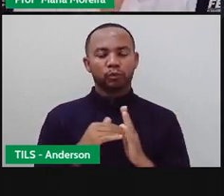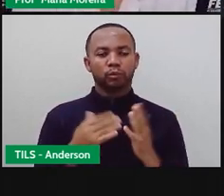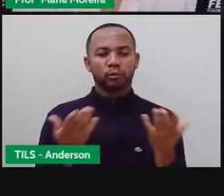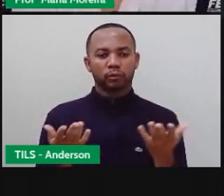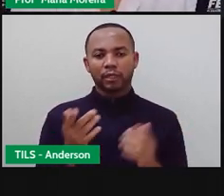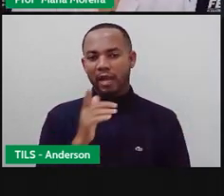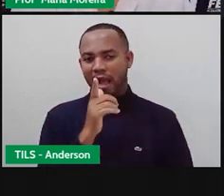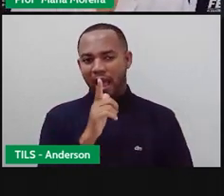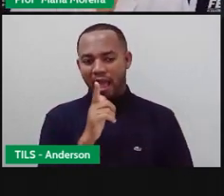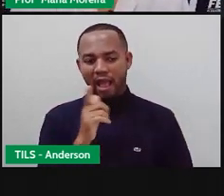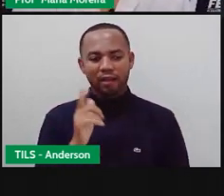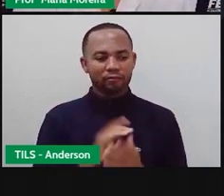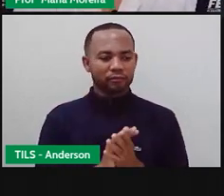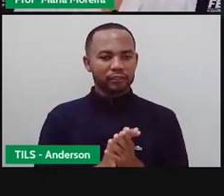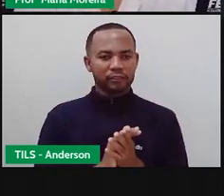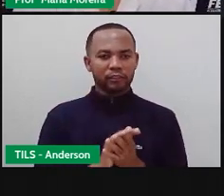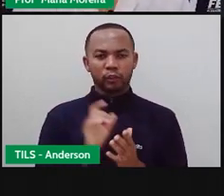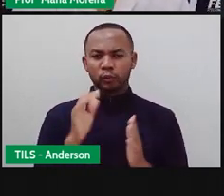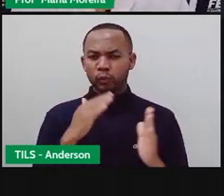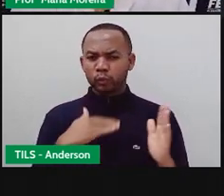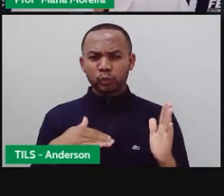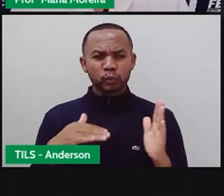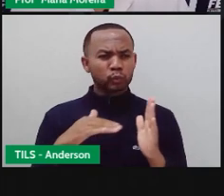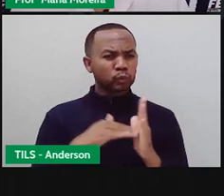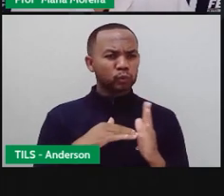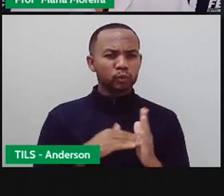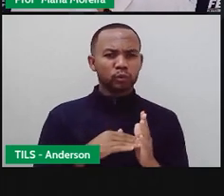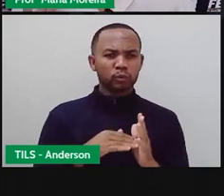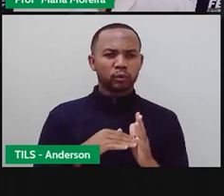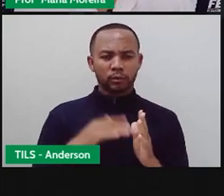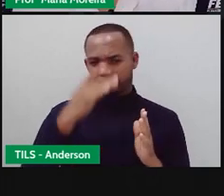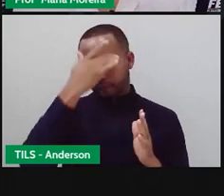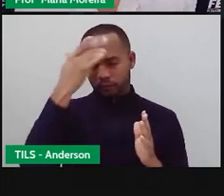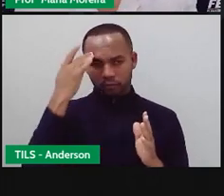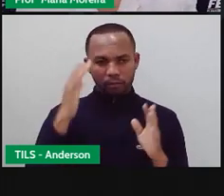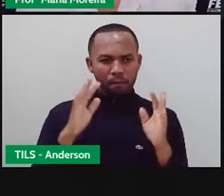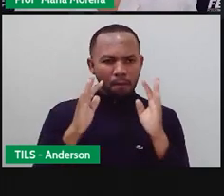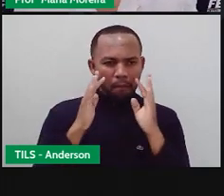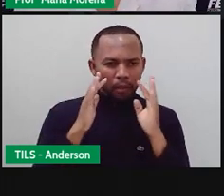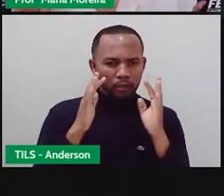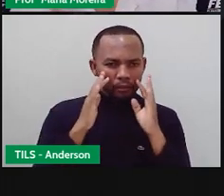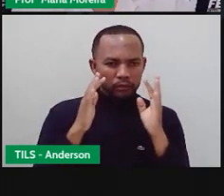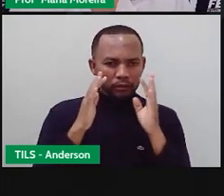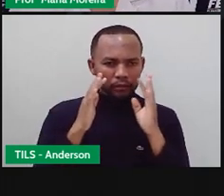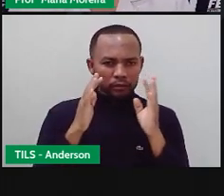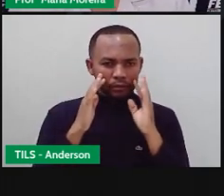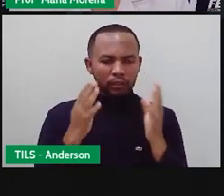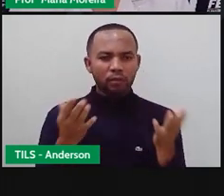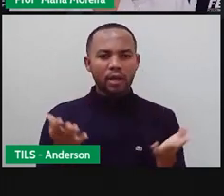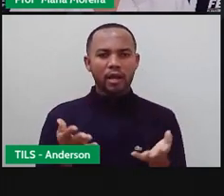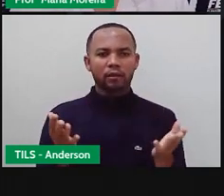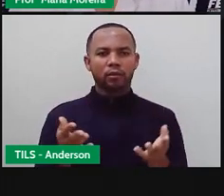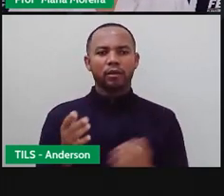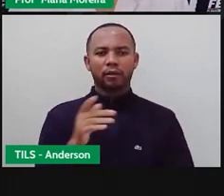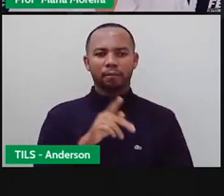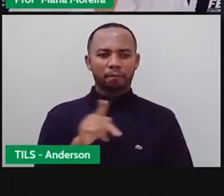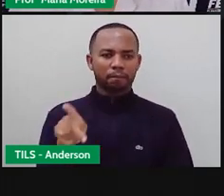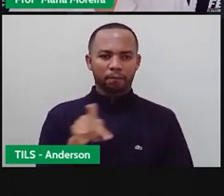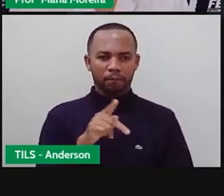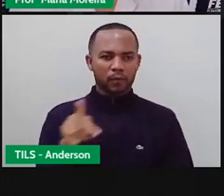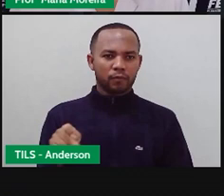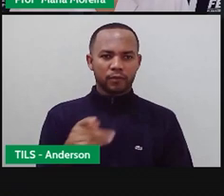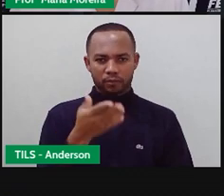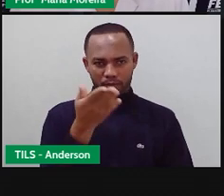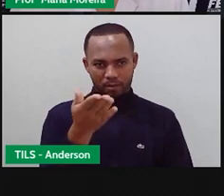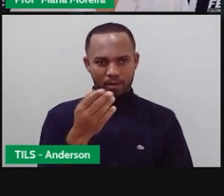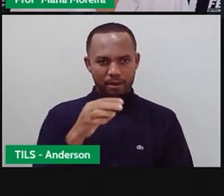água, o caderno, todo mundo prestando atenção na gente, vamos lá, então, para mais uma aula de Pró Maria e